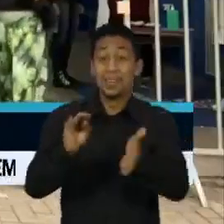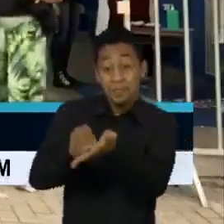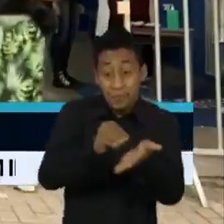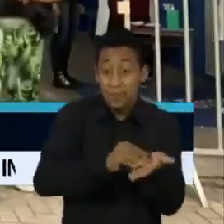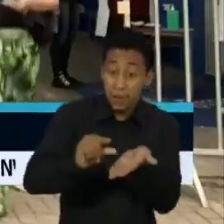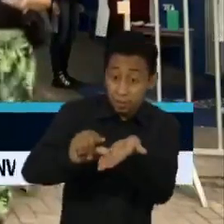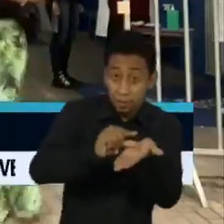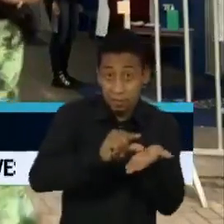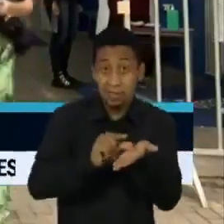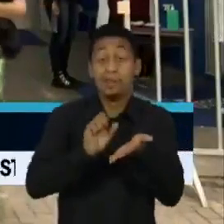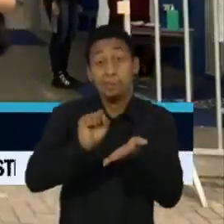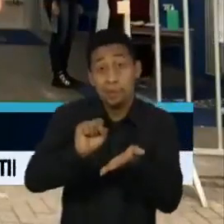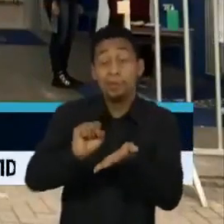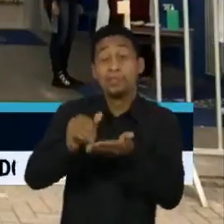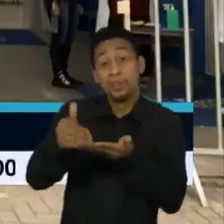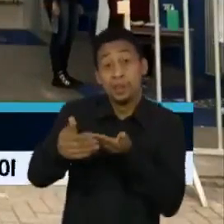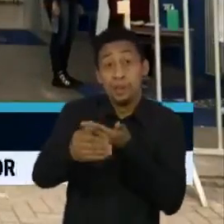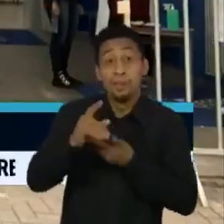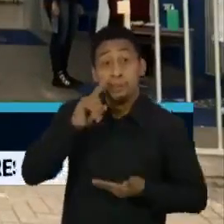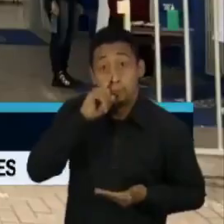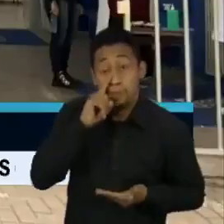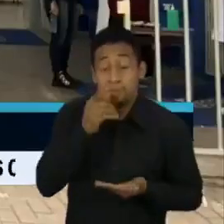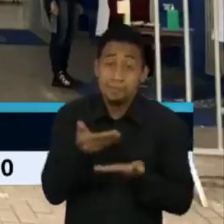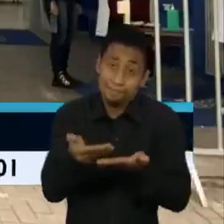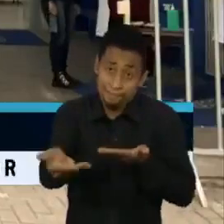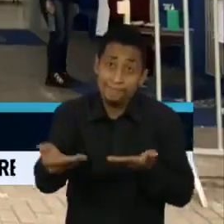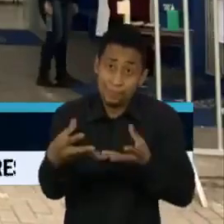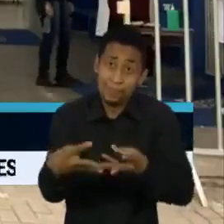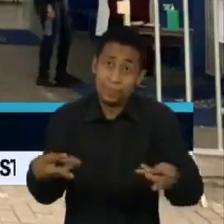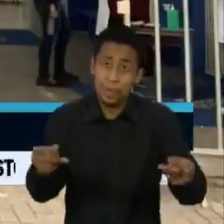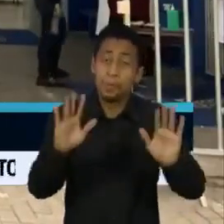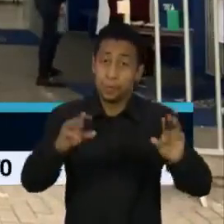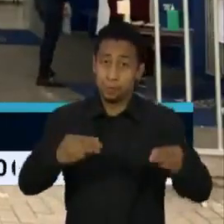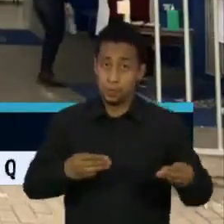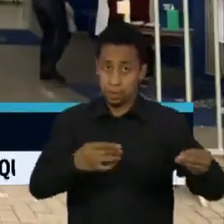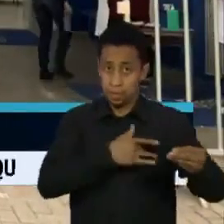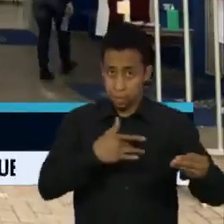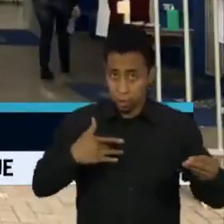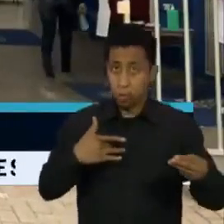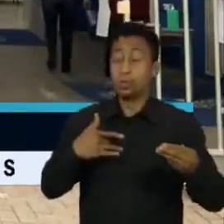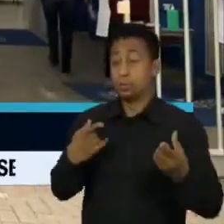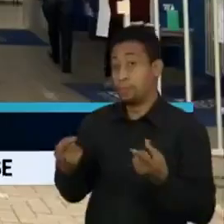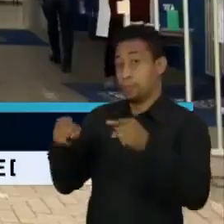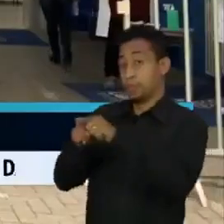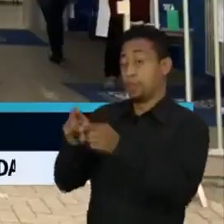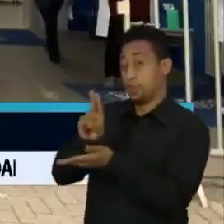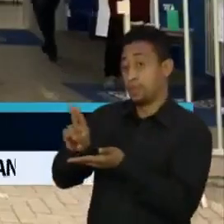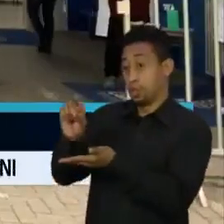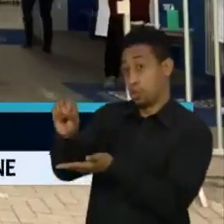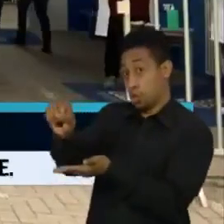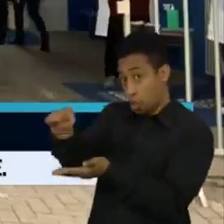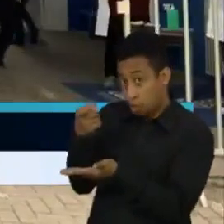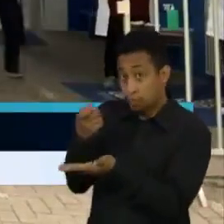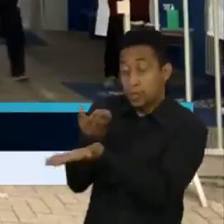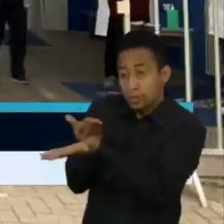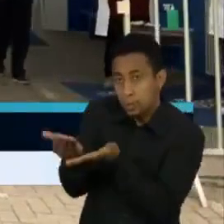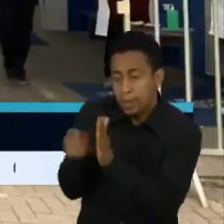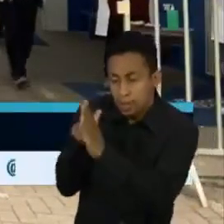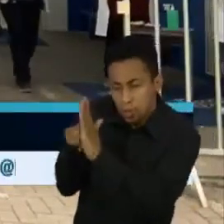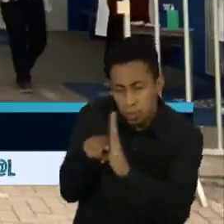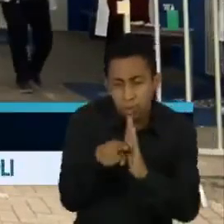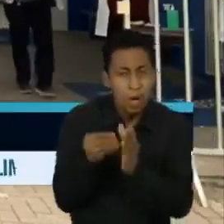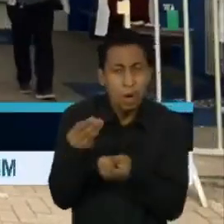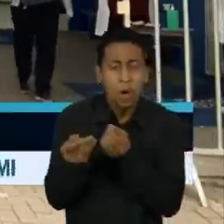pode ficar ameaçada. Por isso, o Ministério da Saúde, em parceria com a Universidade de Oxford, estuda a eficácia da terceira